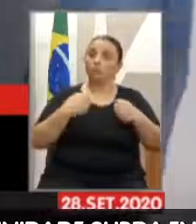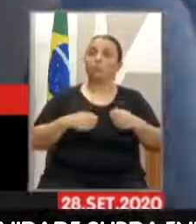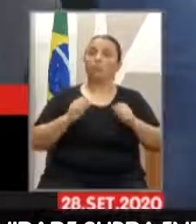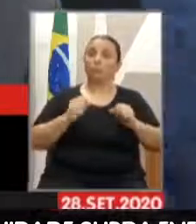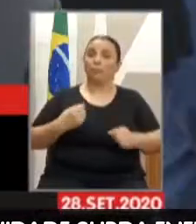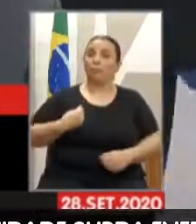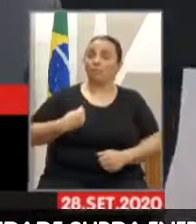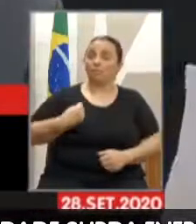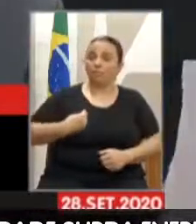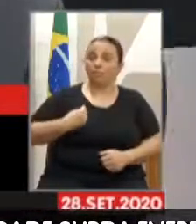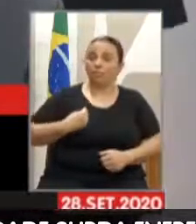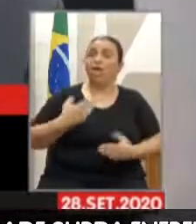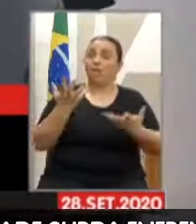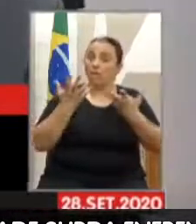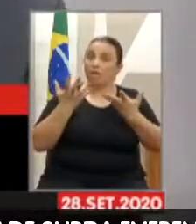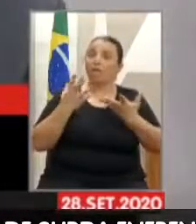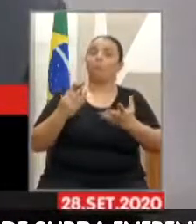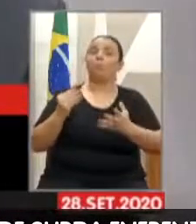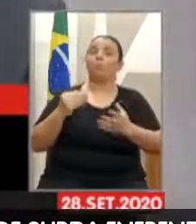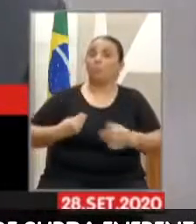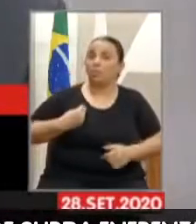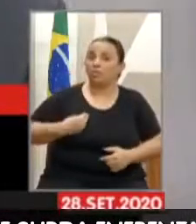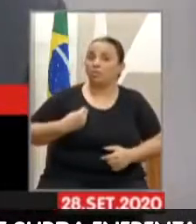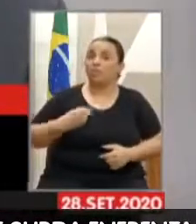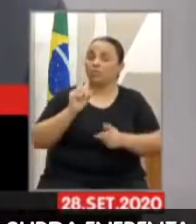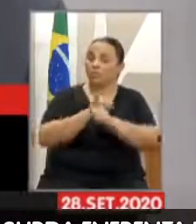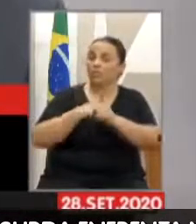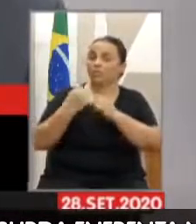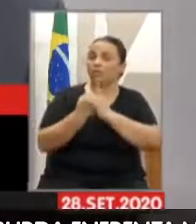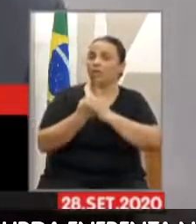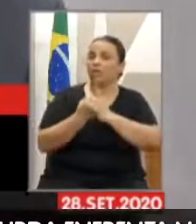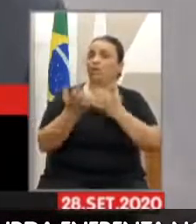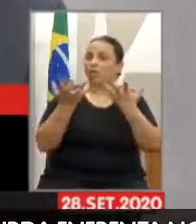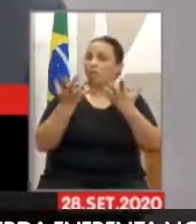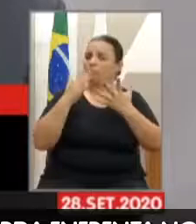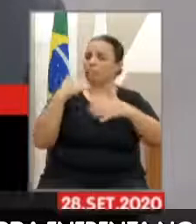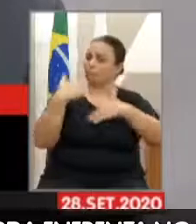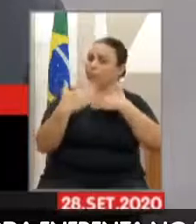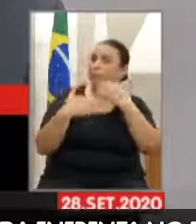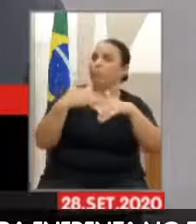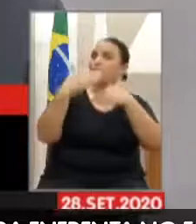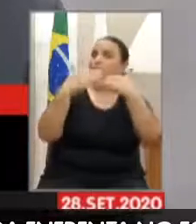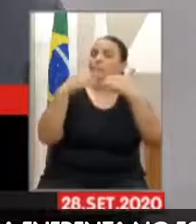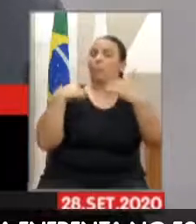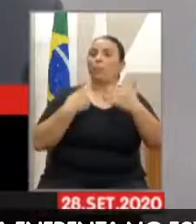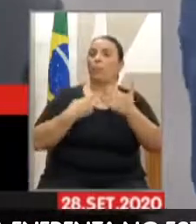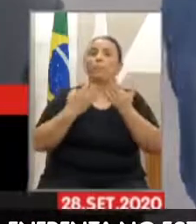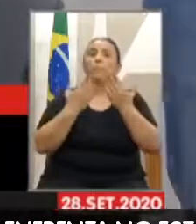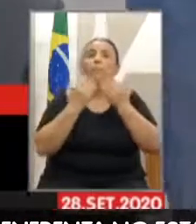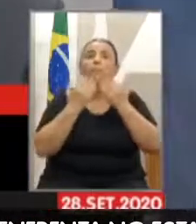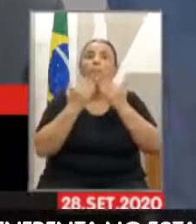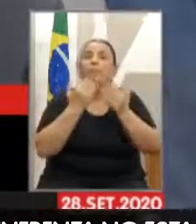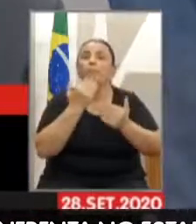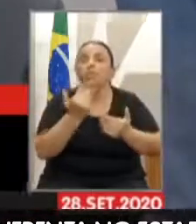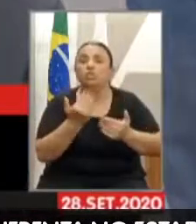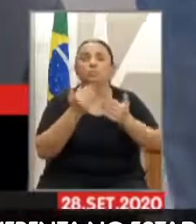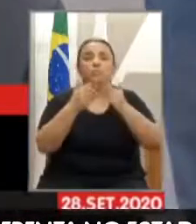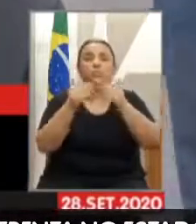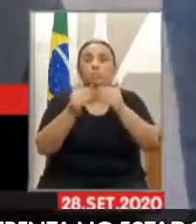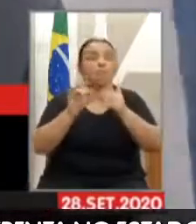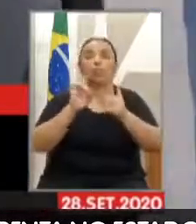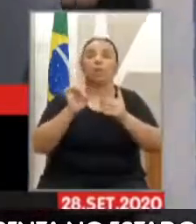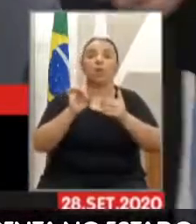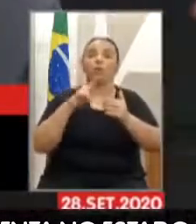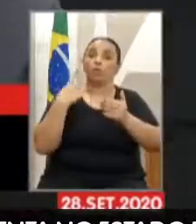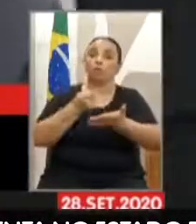o nosso pedaço na sociedade, nós queremos é desenvolvimento, nós não estamos pedindo nada, nós queremos o direito dessas